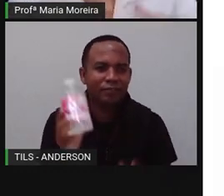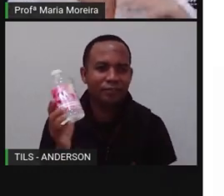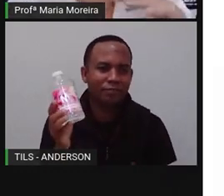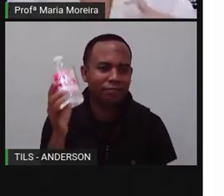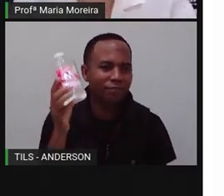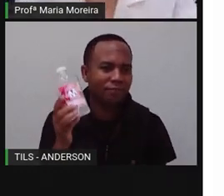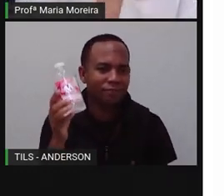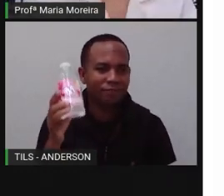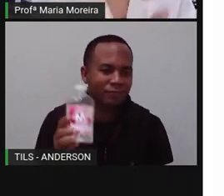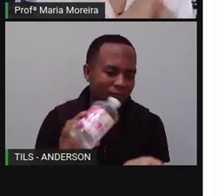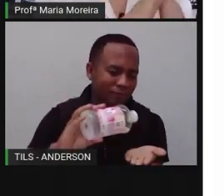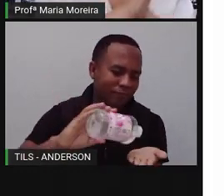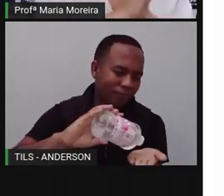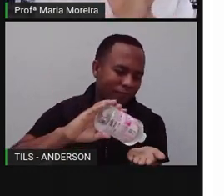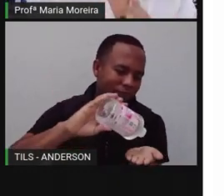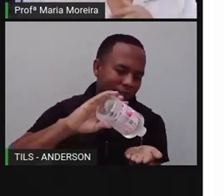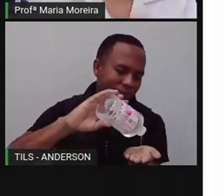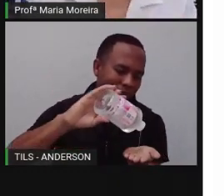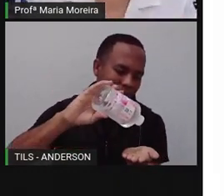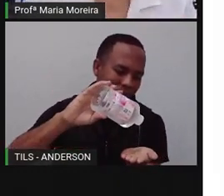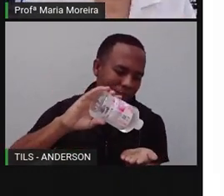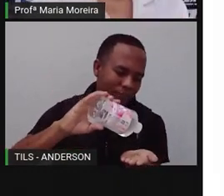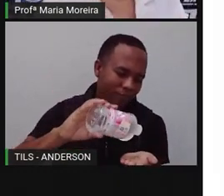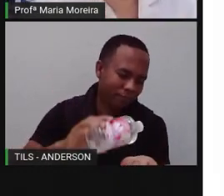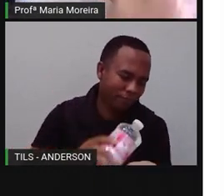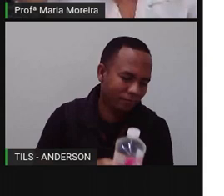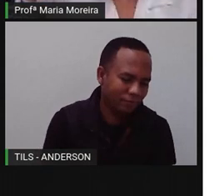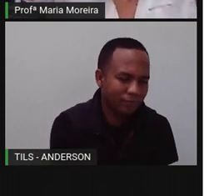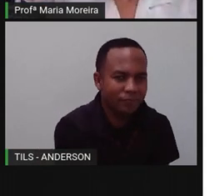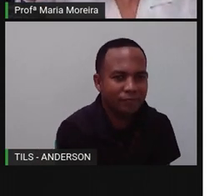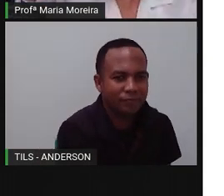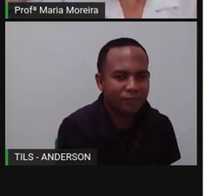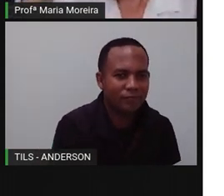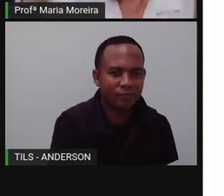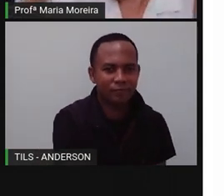tum. Lave a mão. Lava a mão, gente. Usem álcool em gel.